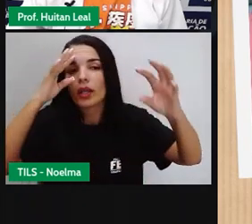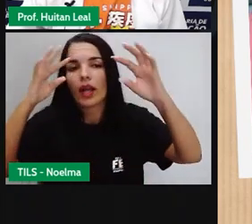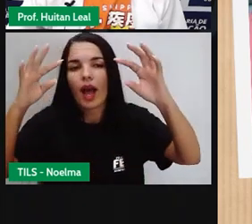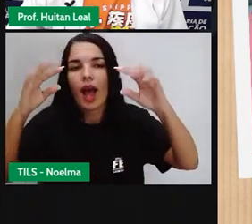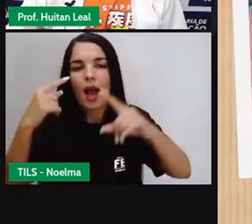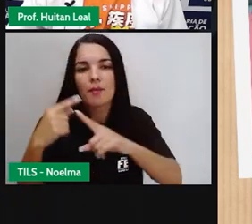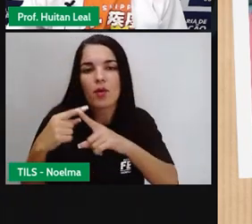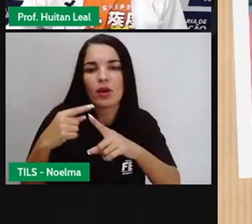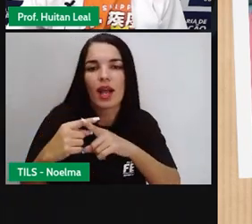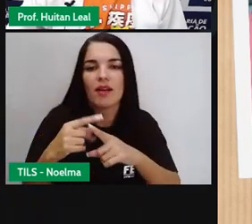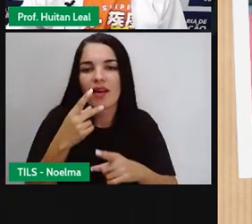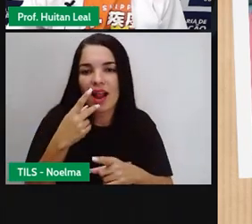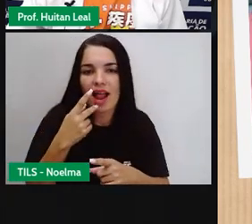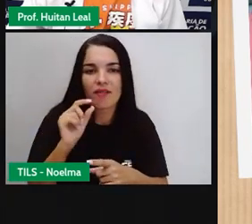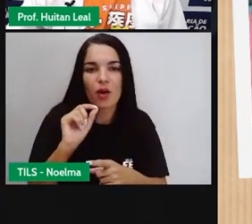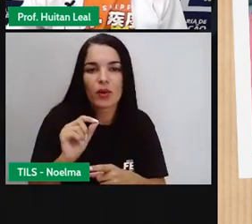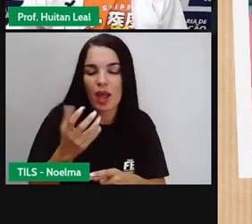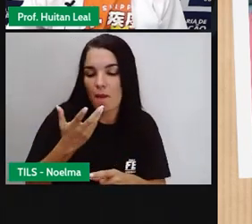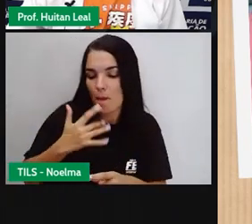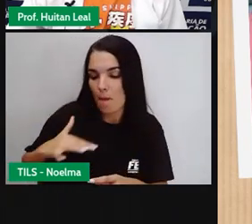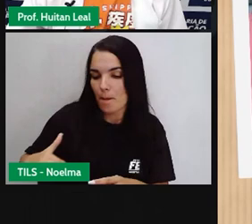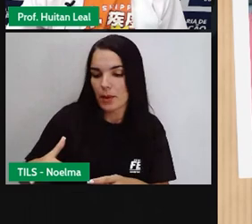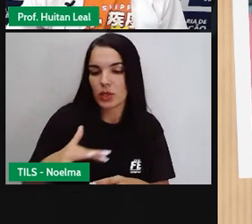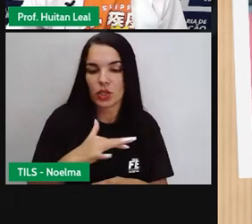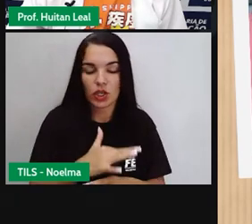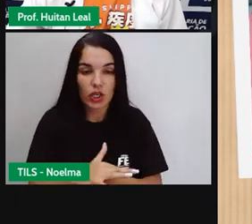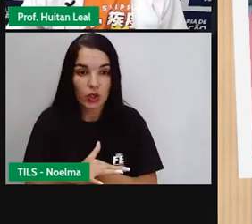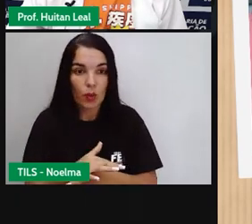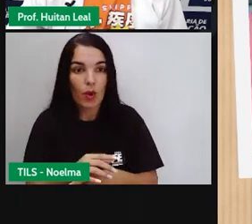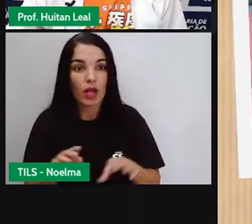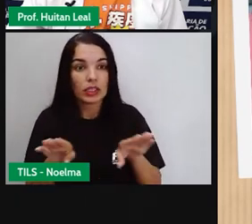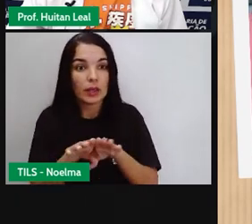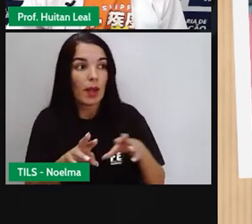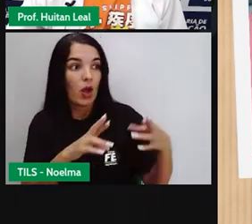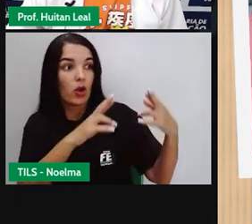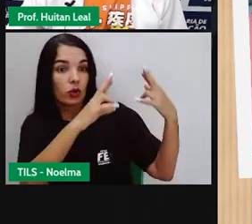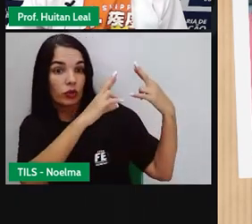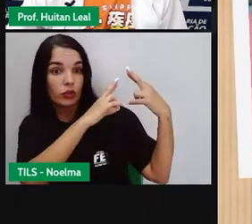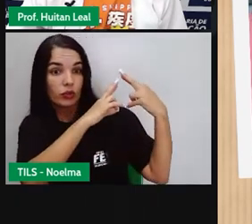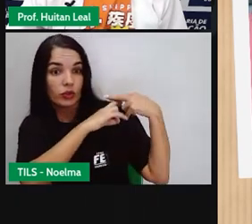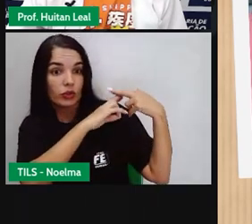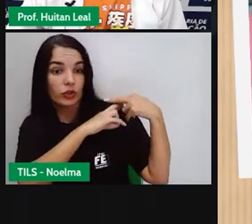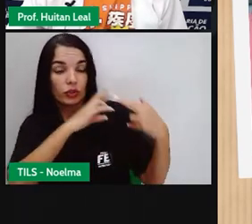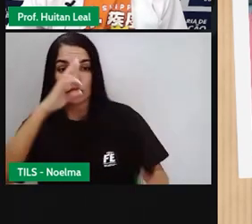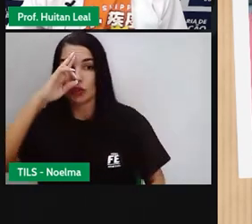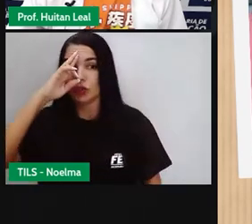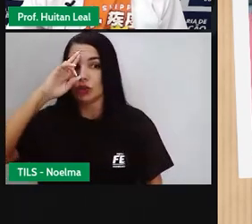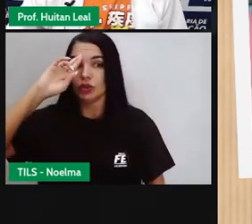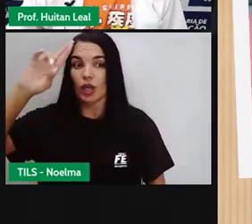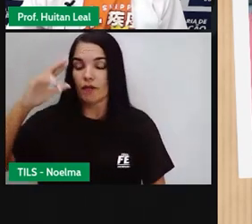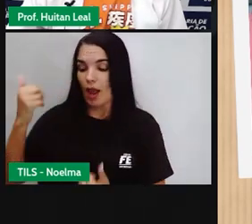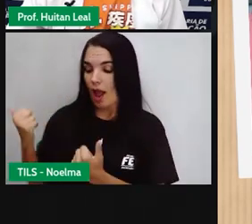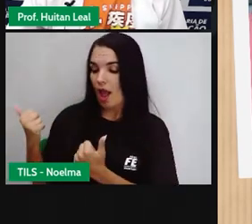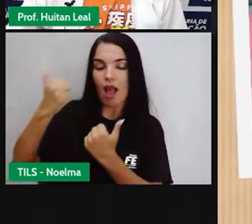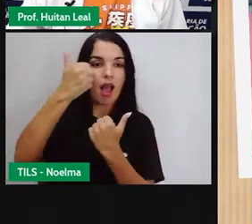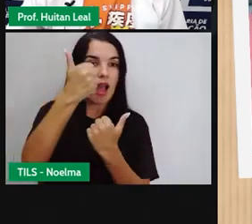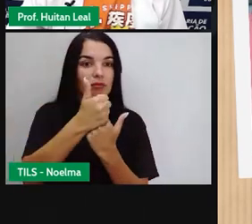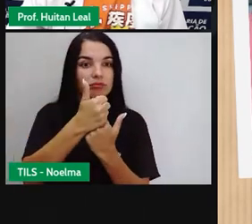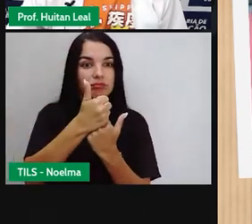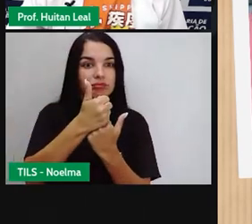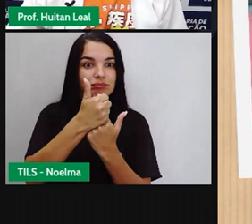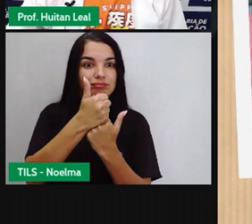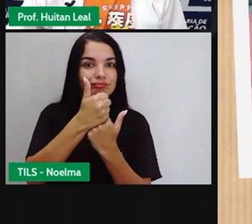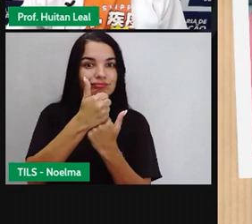outro qualquer, exceto pelo fato de o pajé ter o escolhido como seu sucessor. Para ser